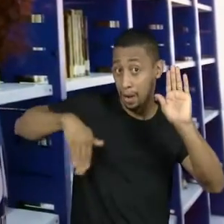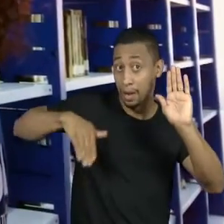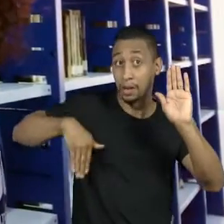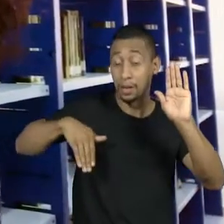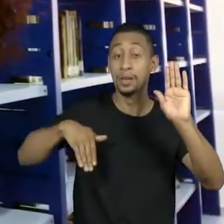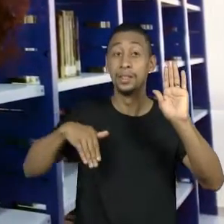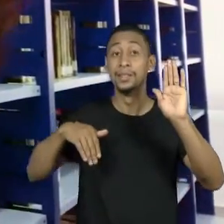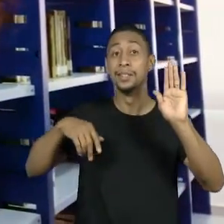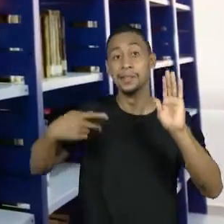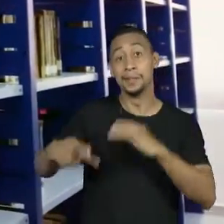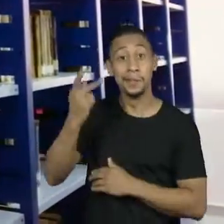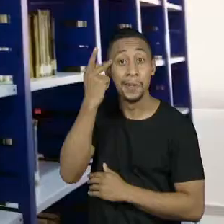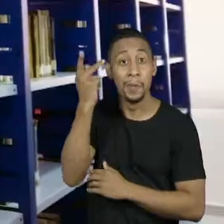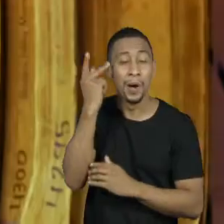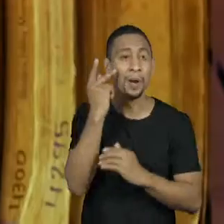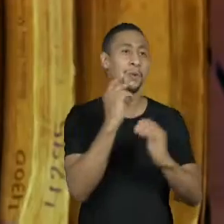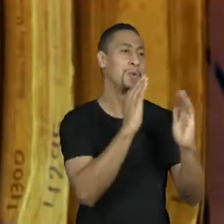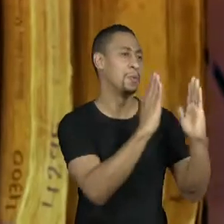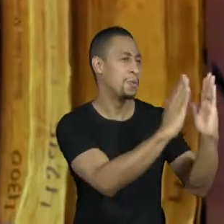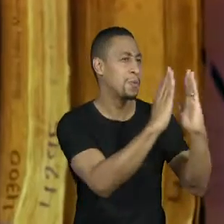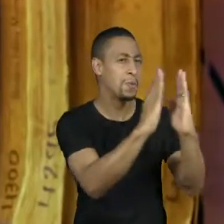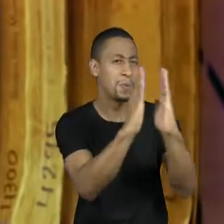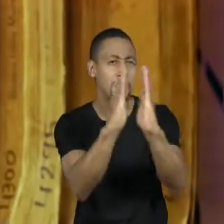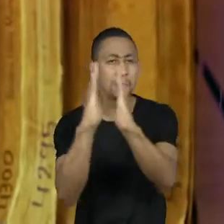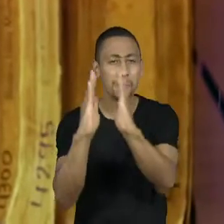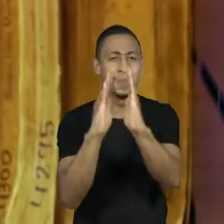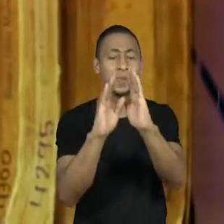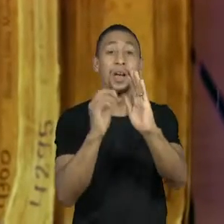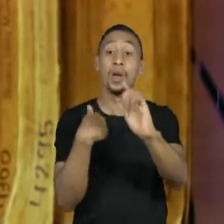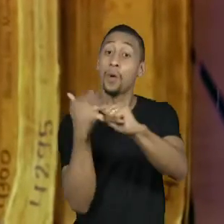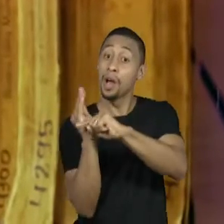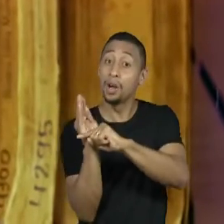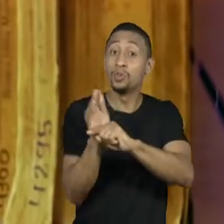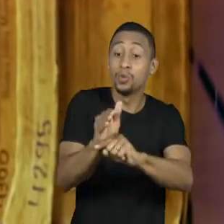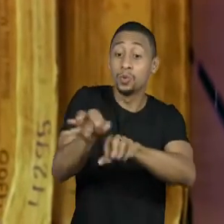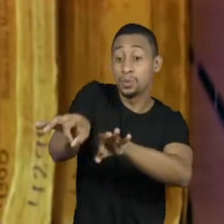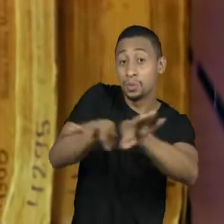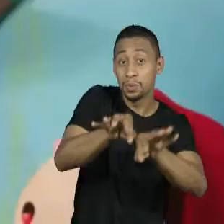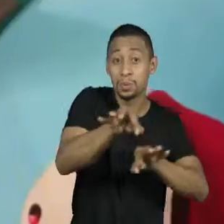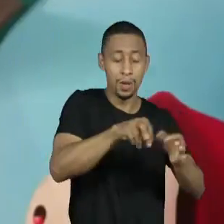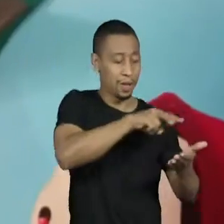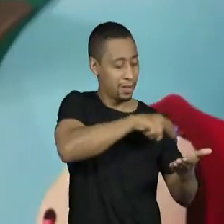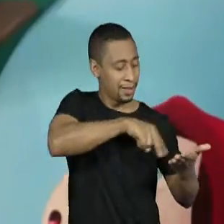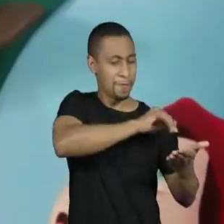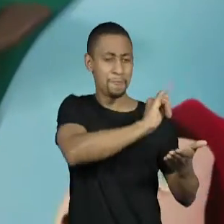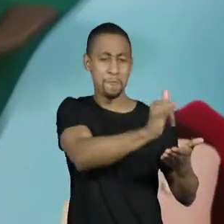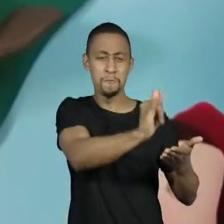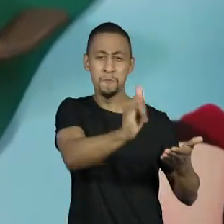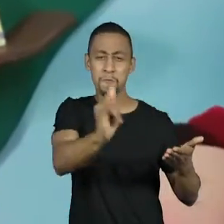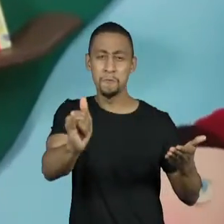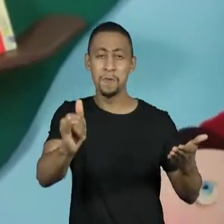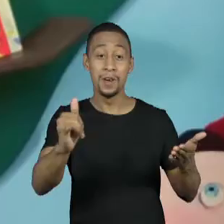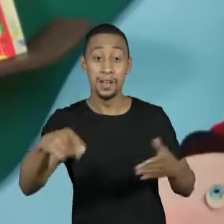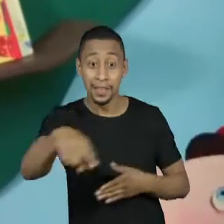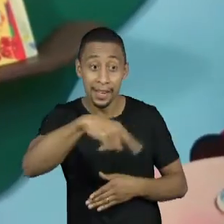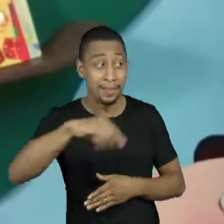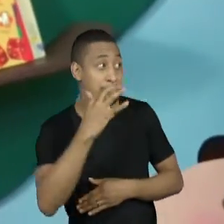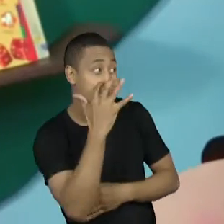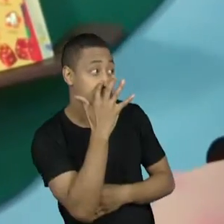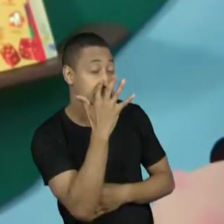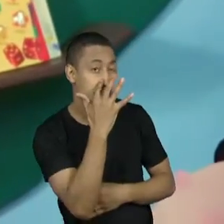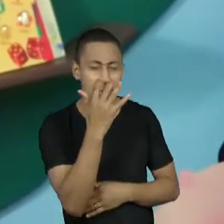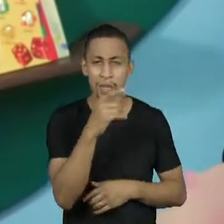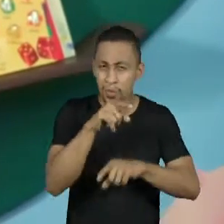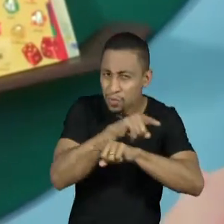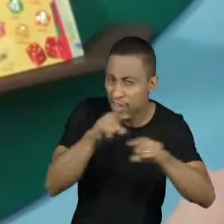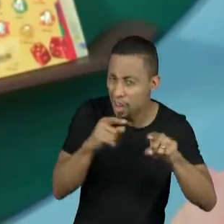e aqui na biblioteca eu ajudo a desenvolver o projeto Contando e Encantando. Alguém conhece essa história aqui? Não.